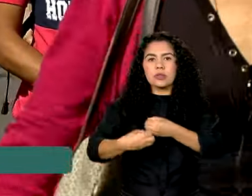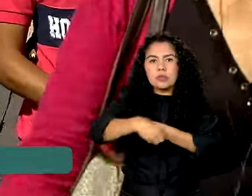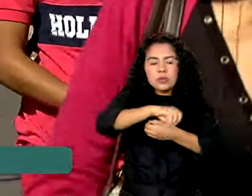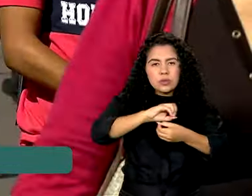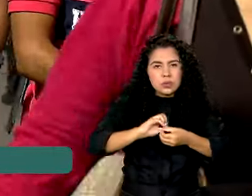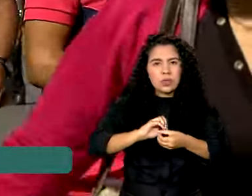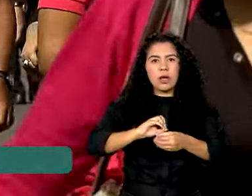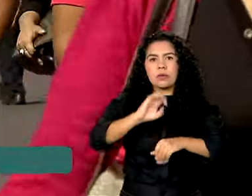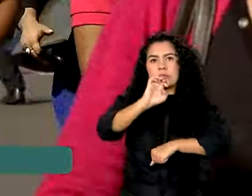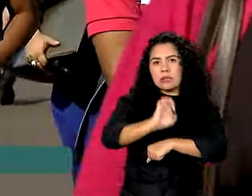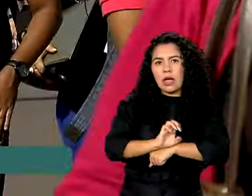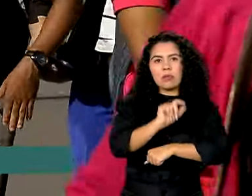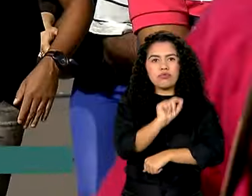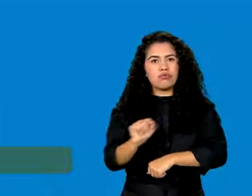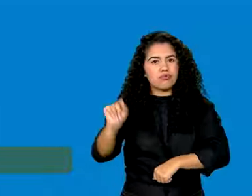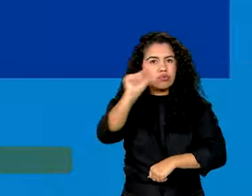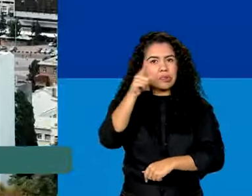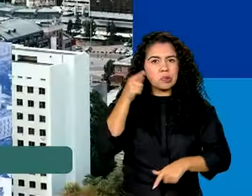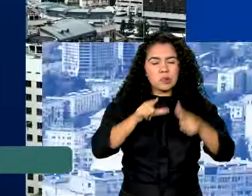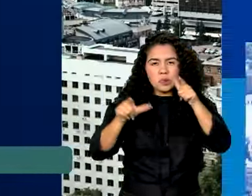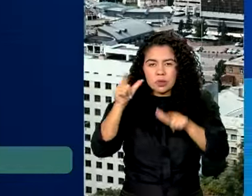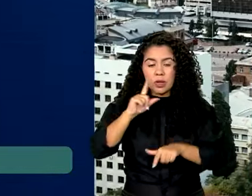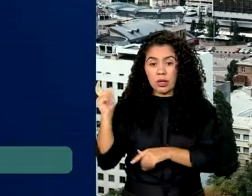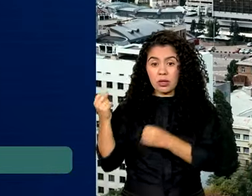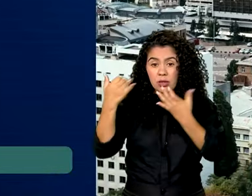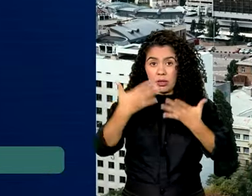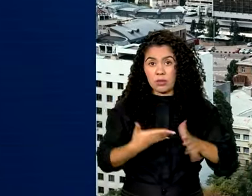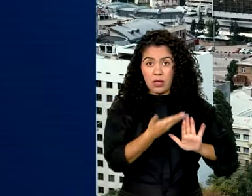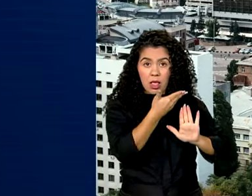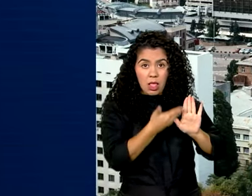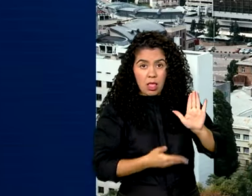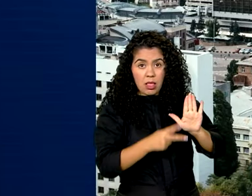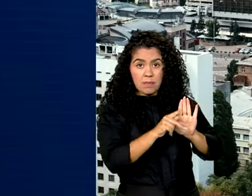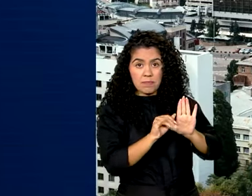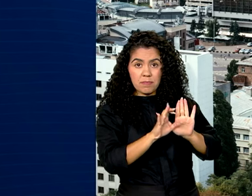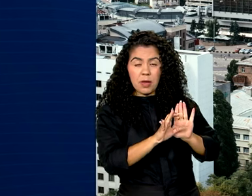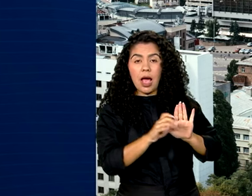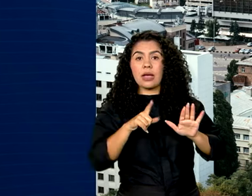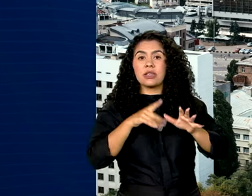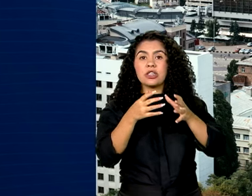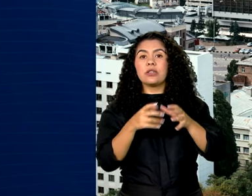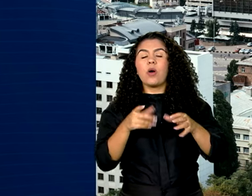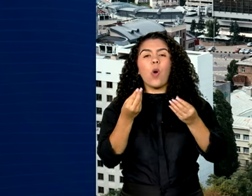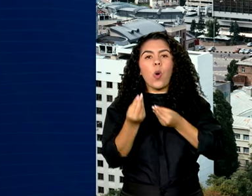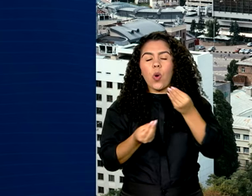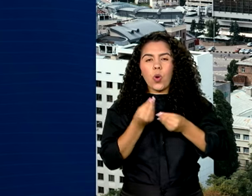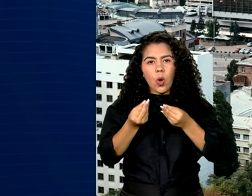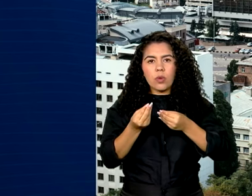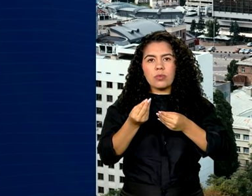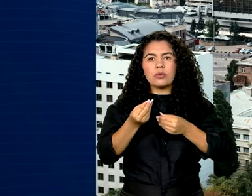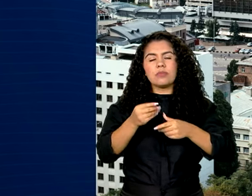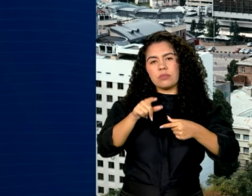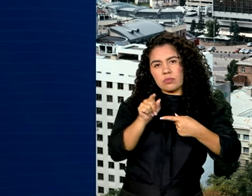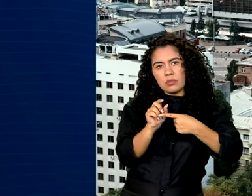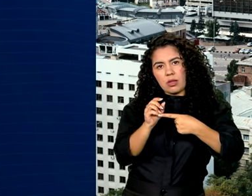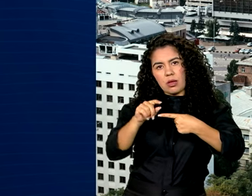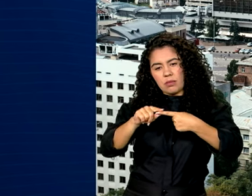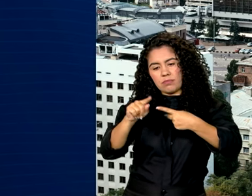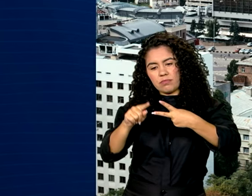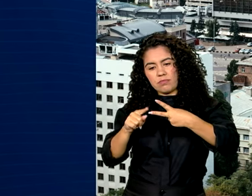estados nos investimentos. O novo PAC Seleções é dividido em três eixos. Cidades